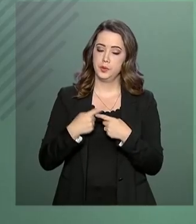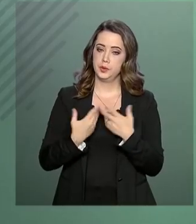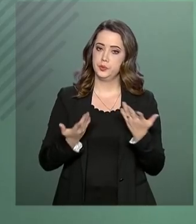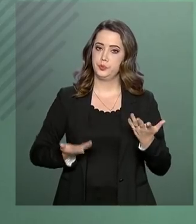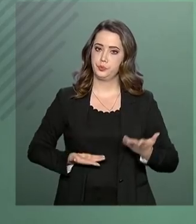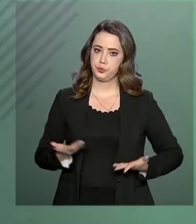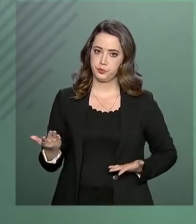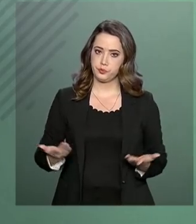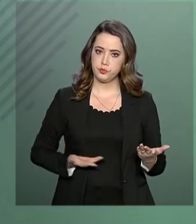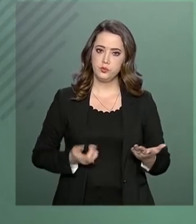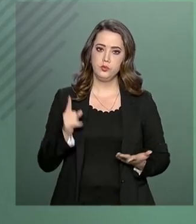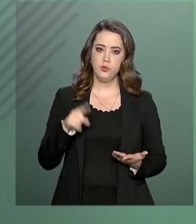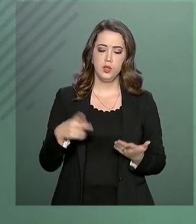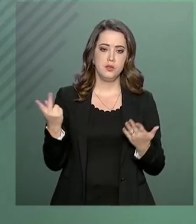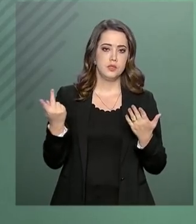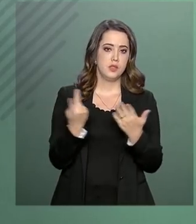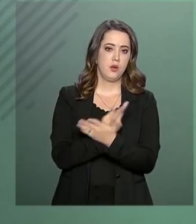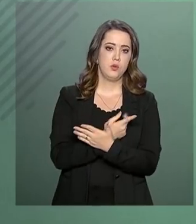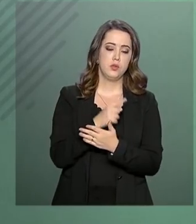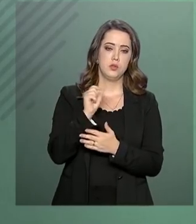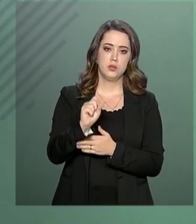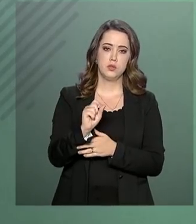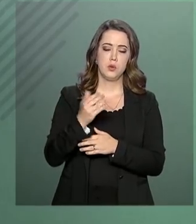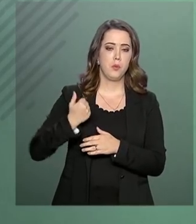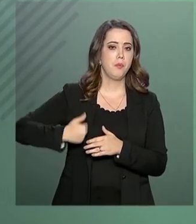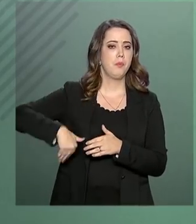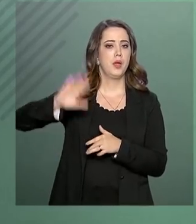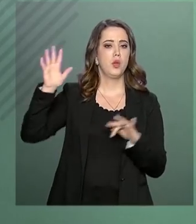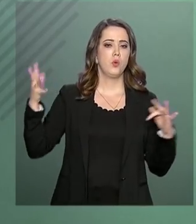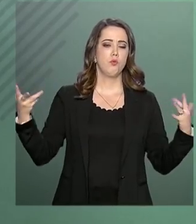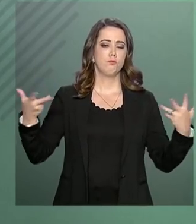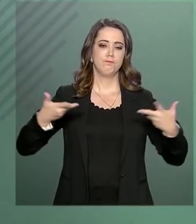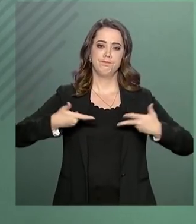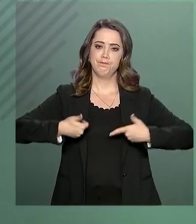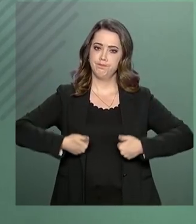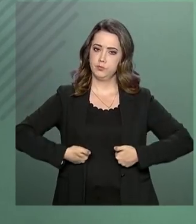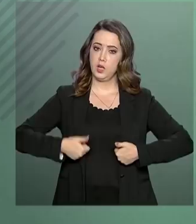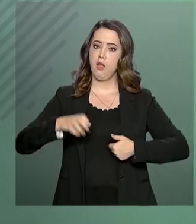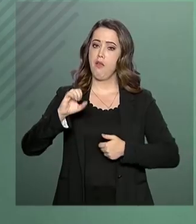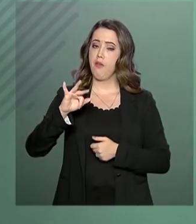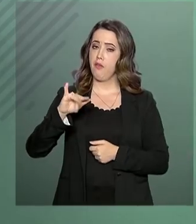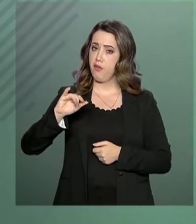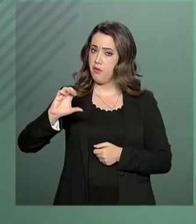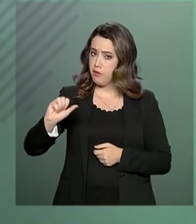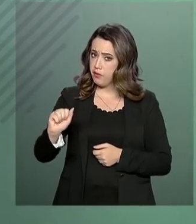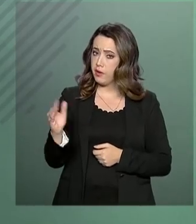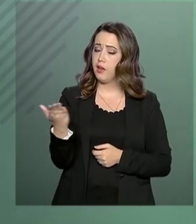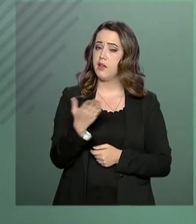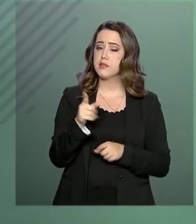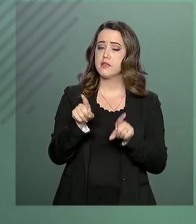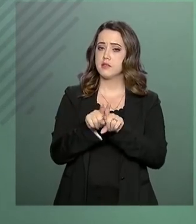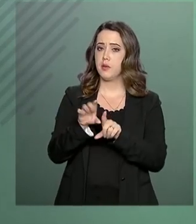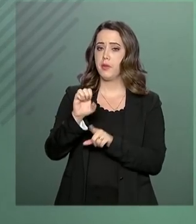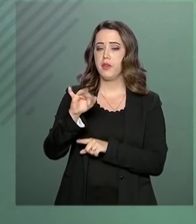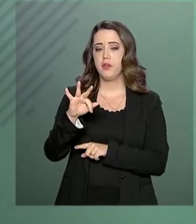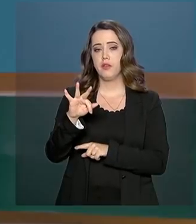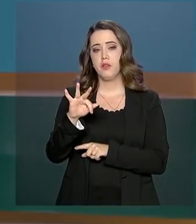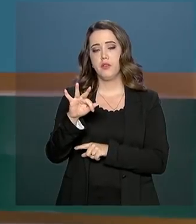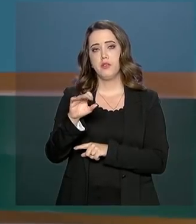serviços serão realizados com maior eficiência, eficácia e efetividade.